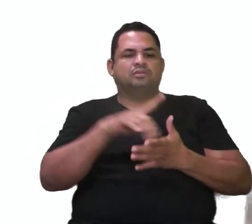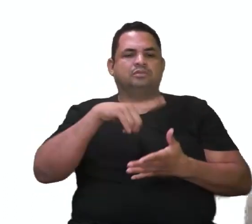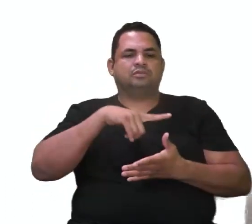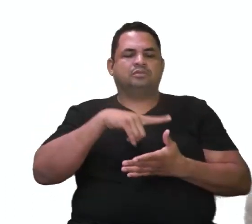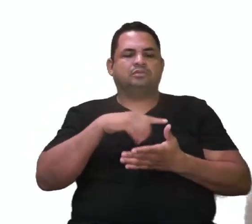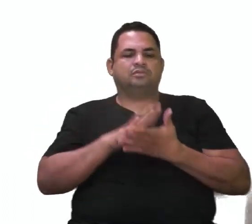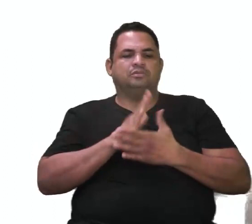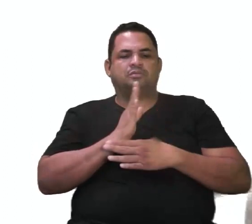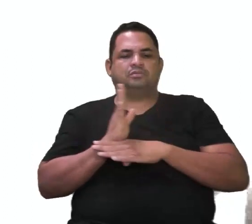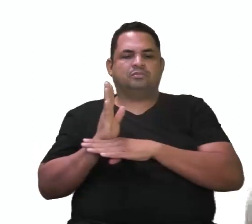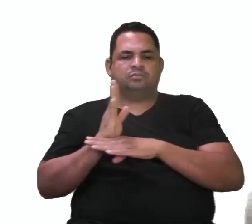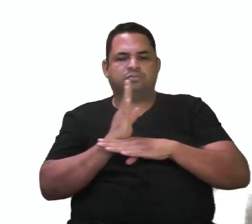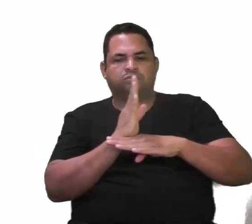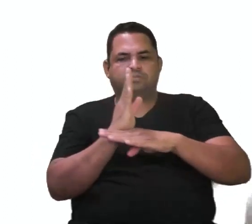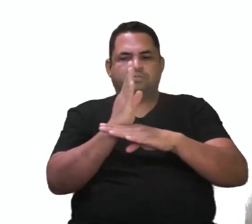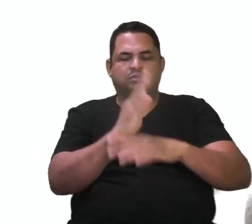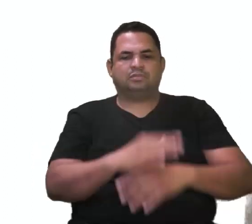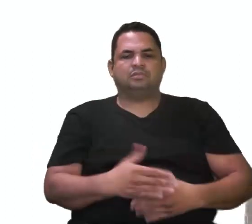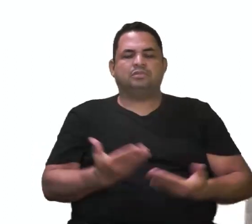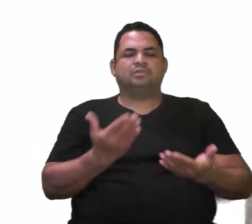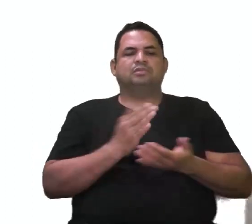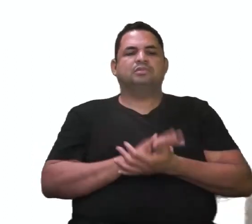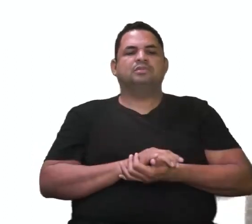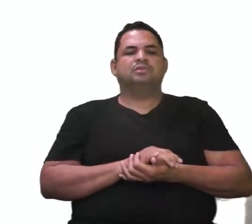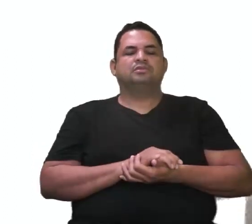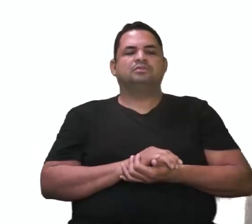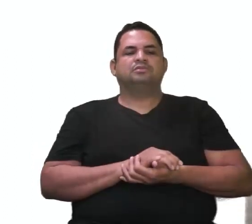tem o peixe, que é o tubarãozinho, tá?